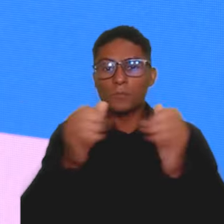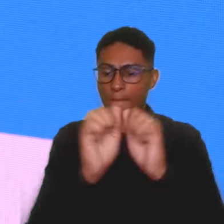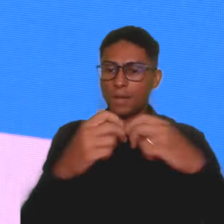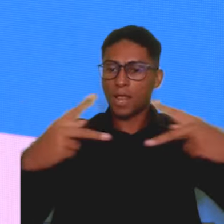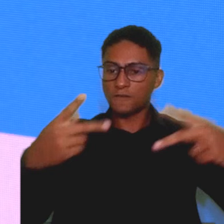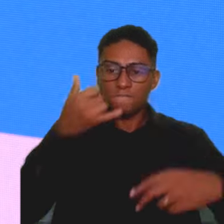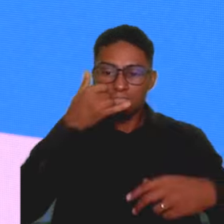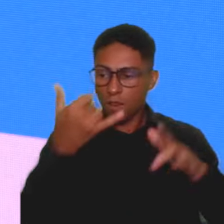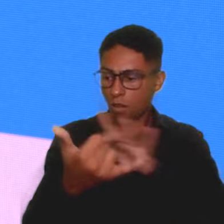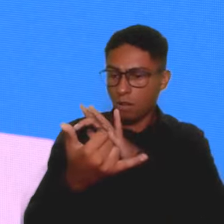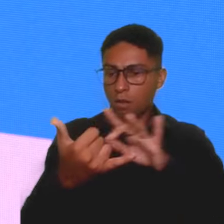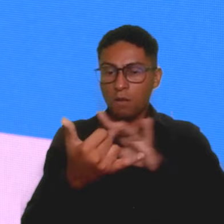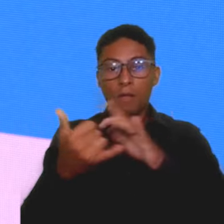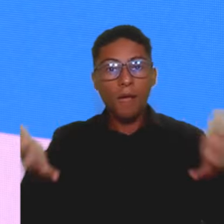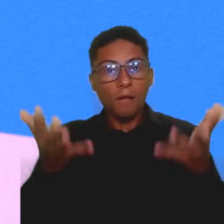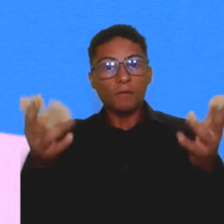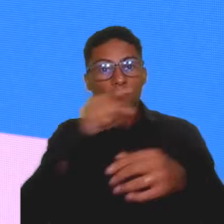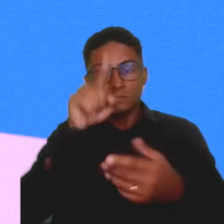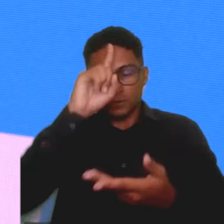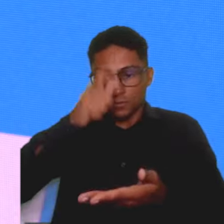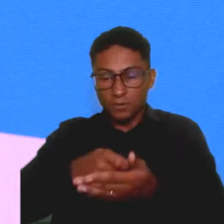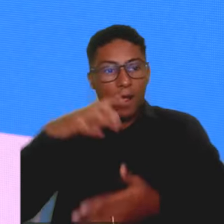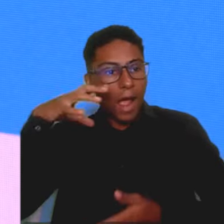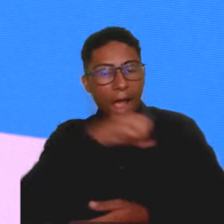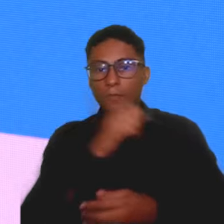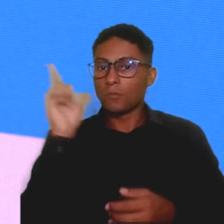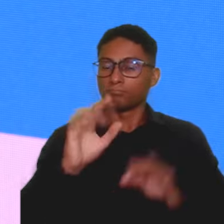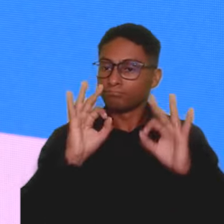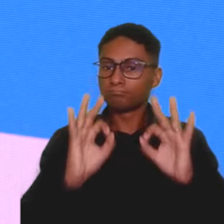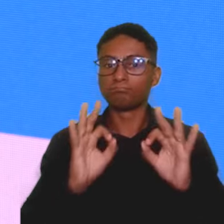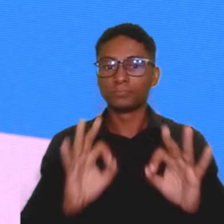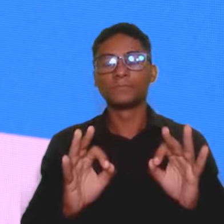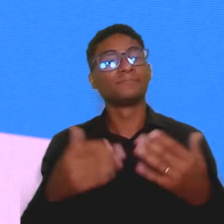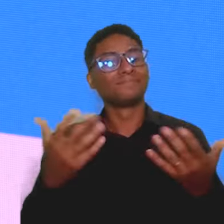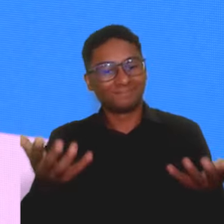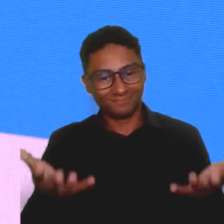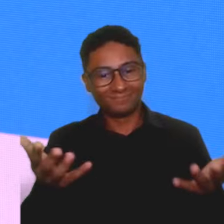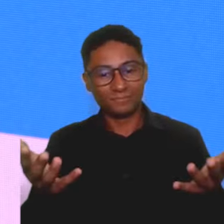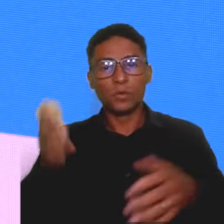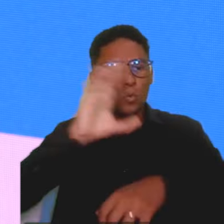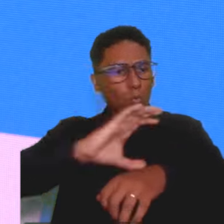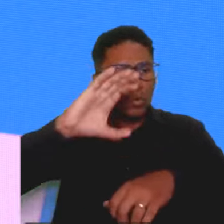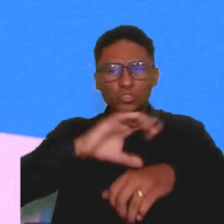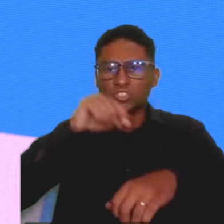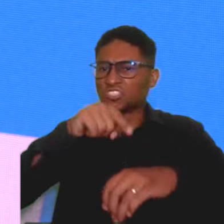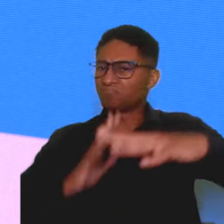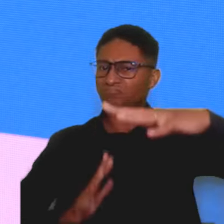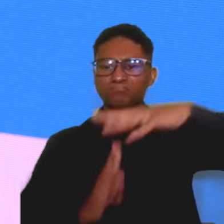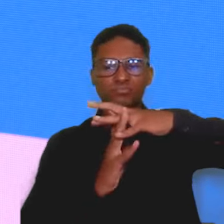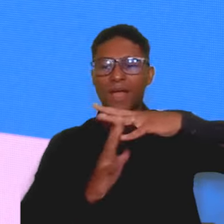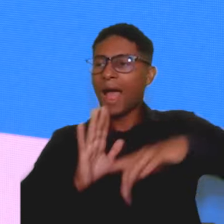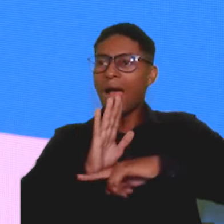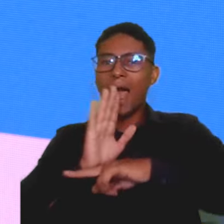e focado no estímulo para tomadas de decisão rápidas e eficientes. Esse é um dos mais completos cursos de formação de